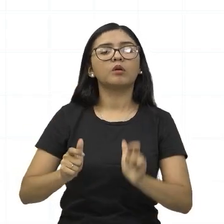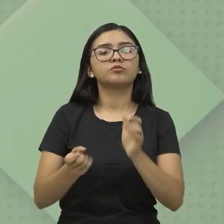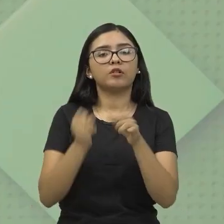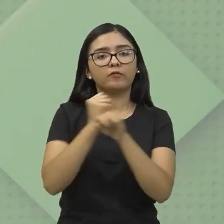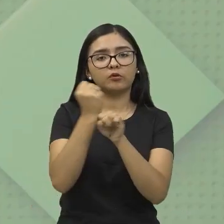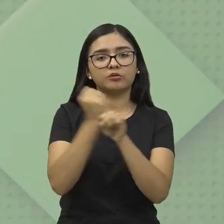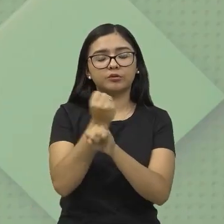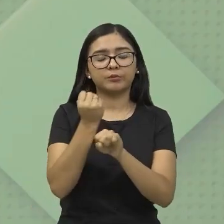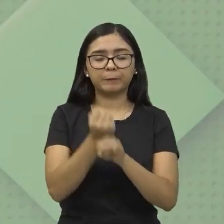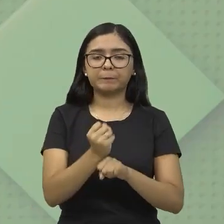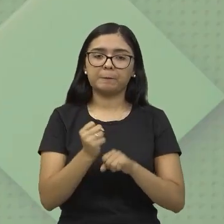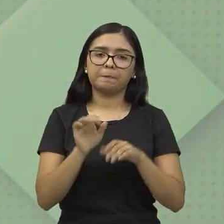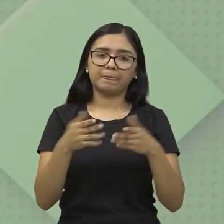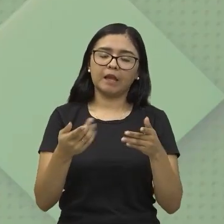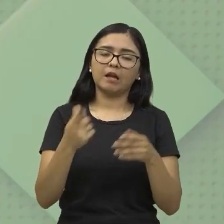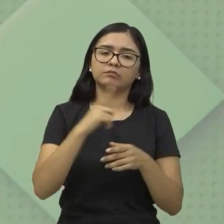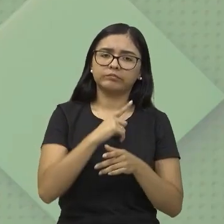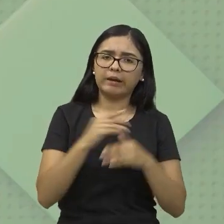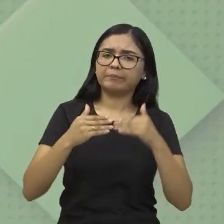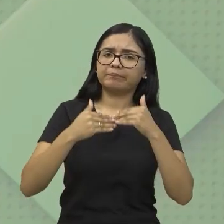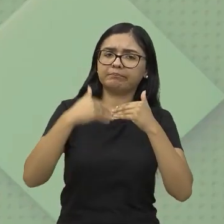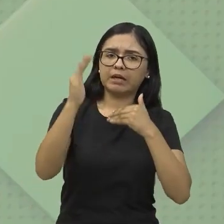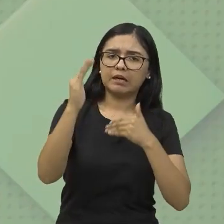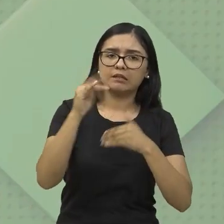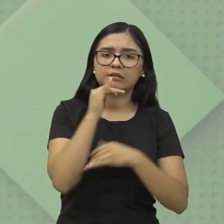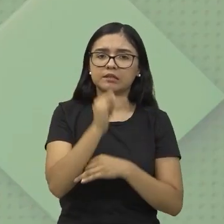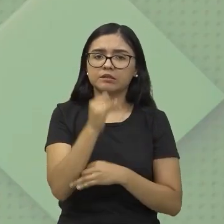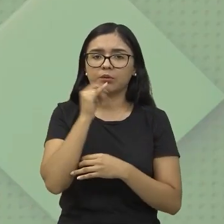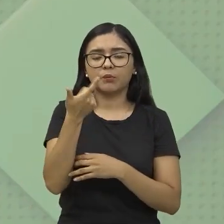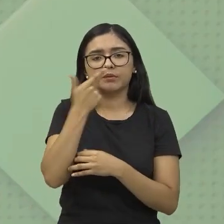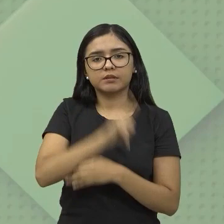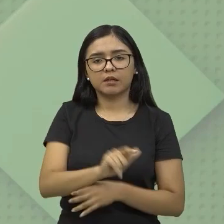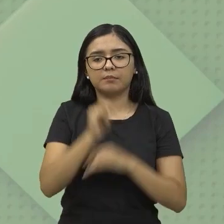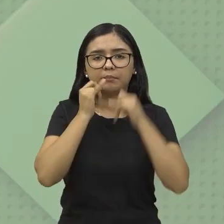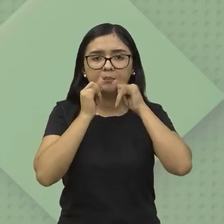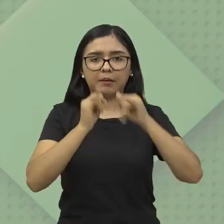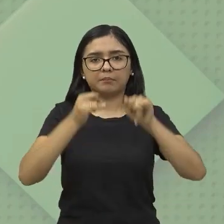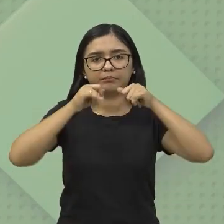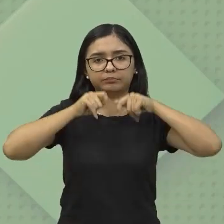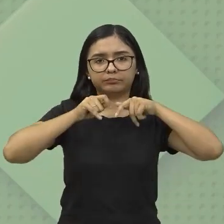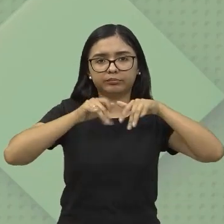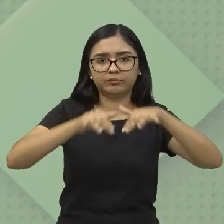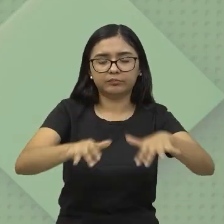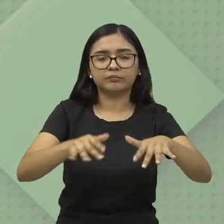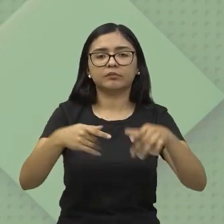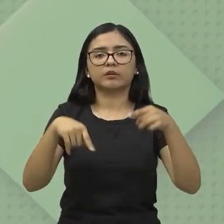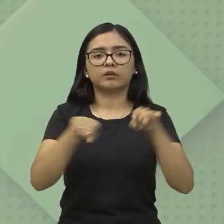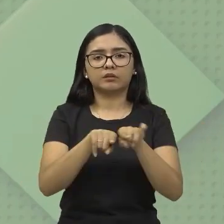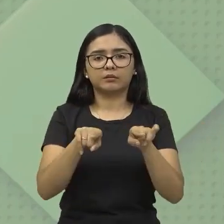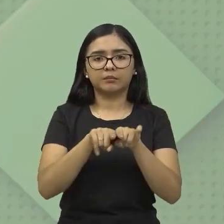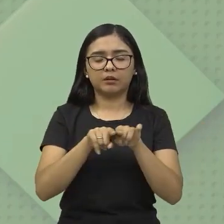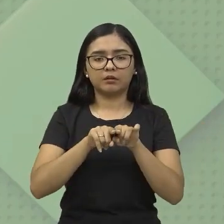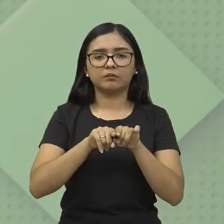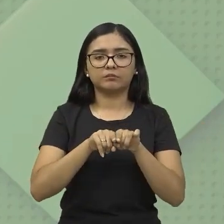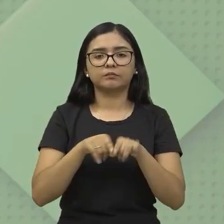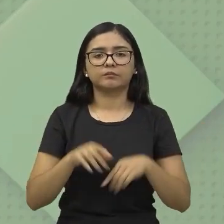Apesar de ela gerar mais energia, de ela conseguir ali repor nessa energia para a necessidade